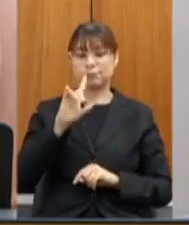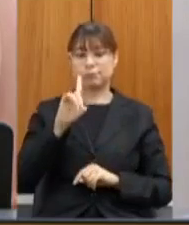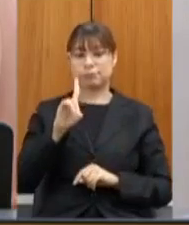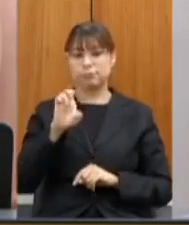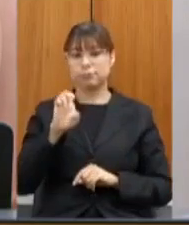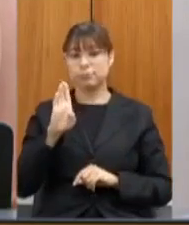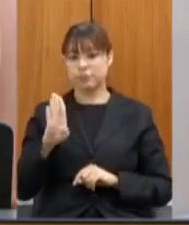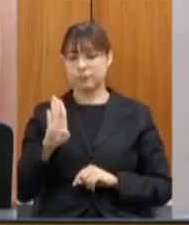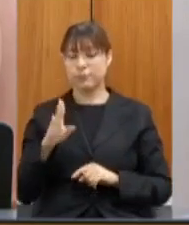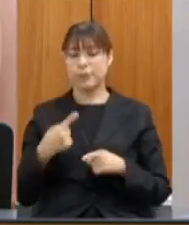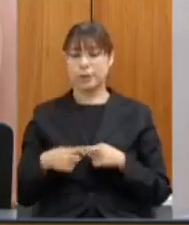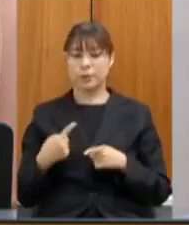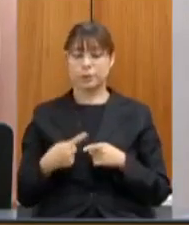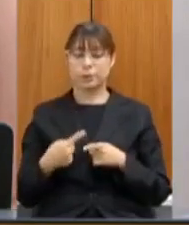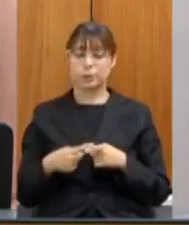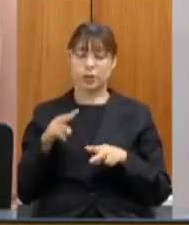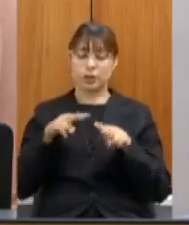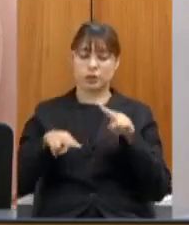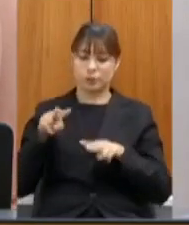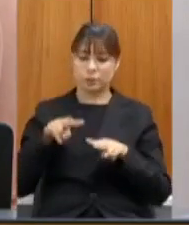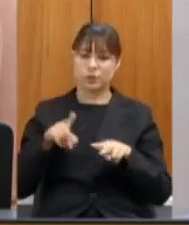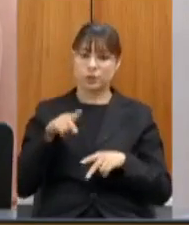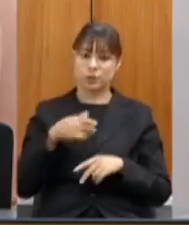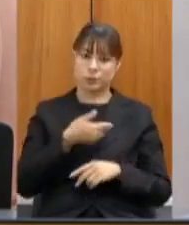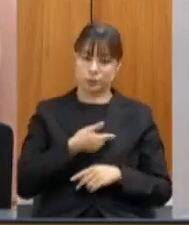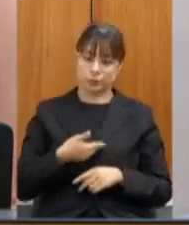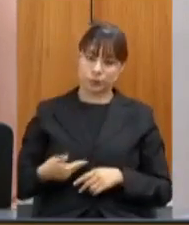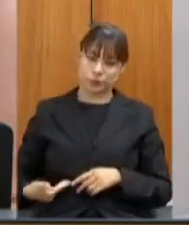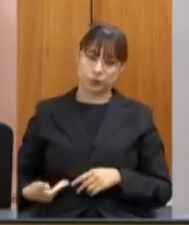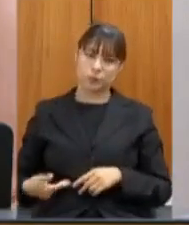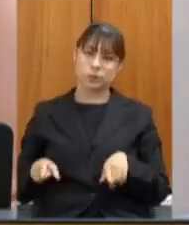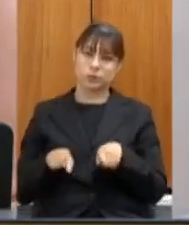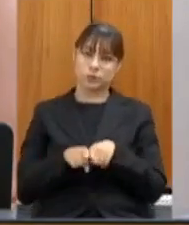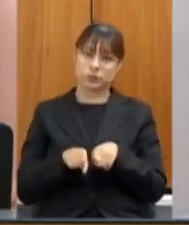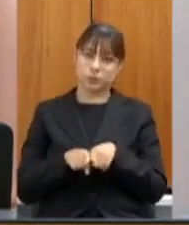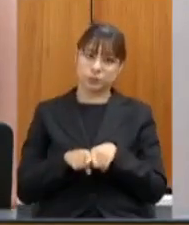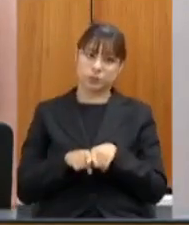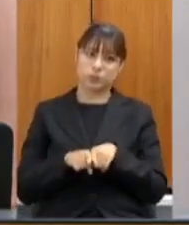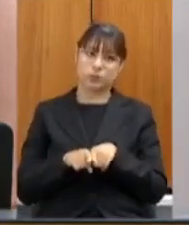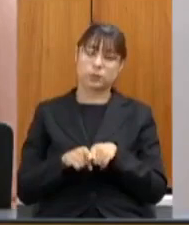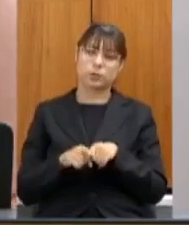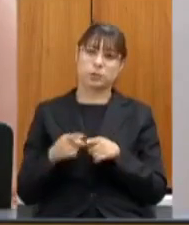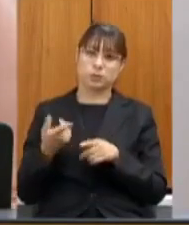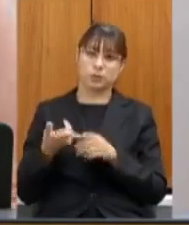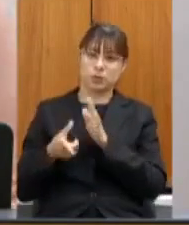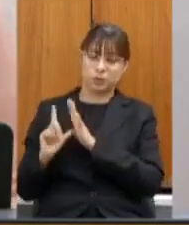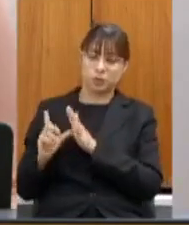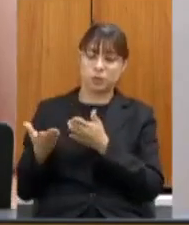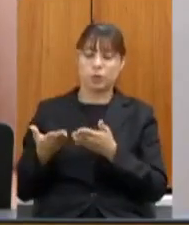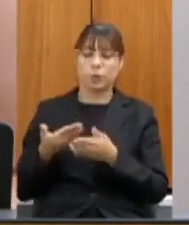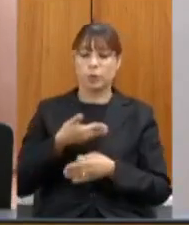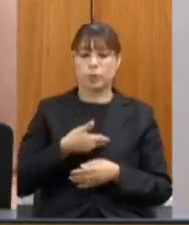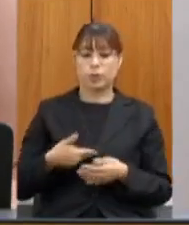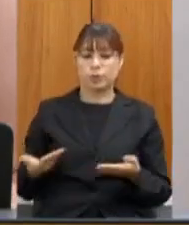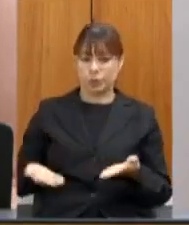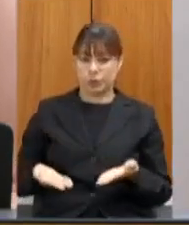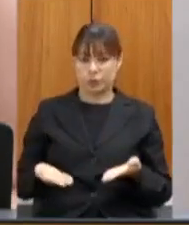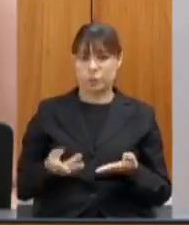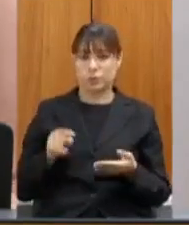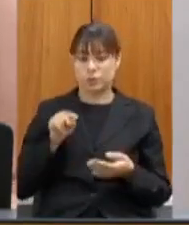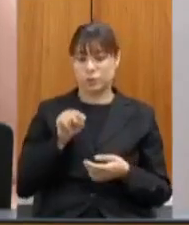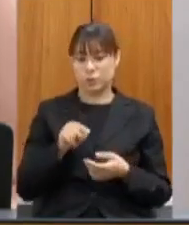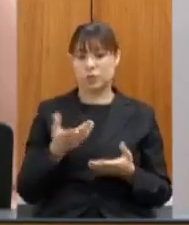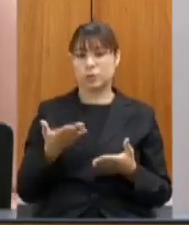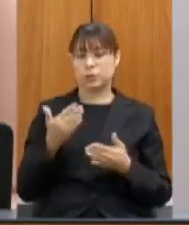tempo avaliado foi de um governo e parte do atual governo então o mérito desse processo